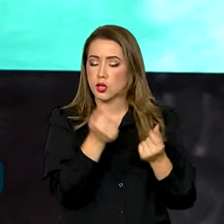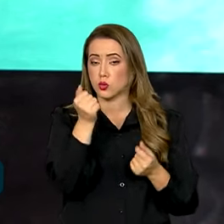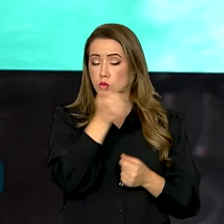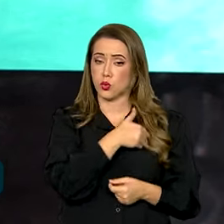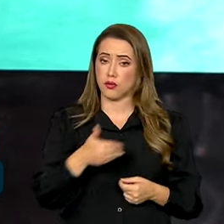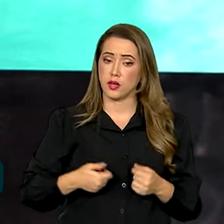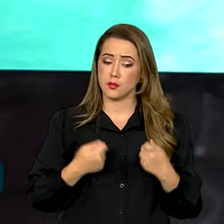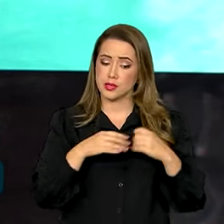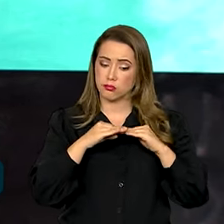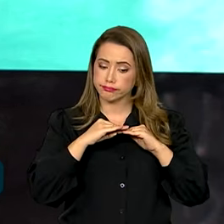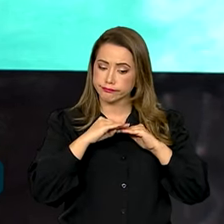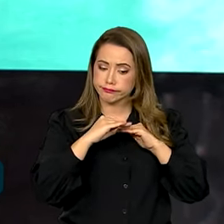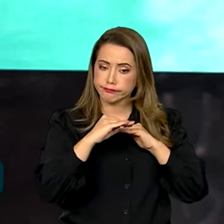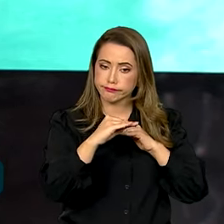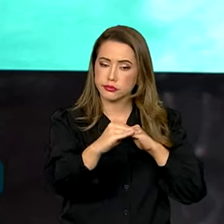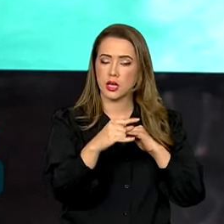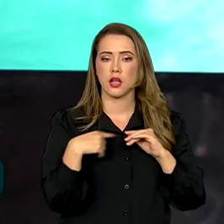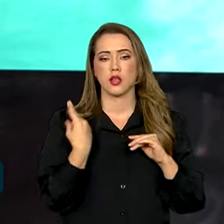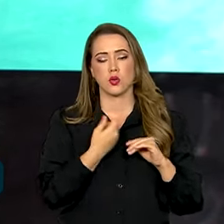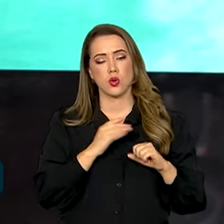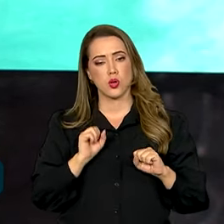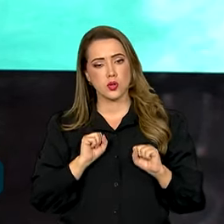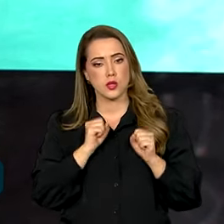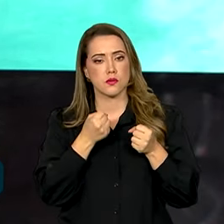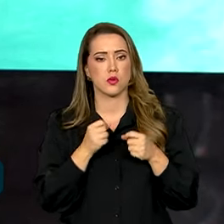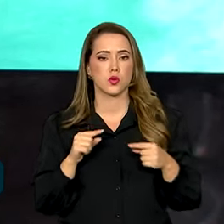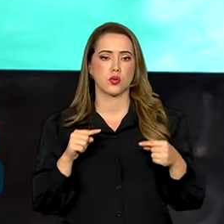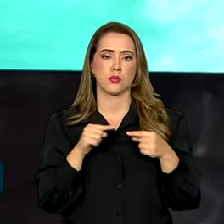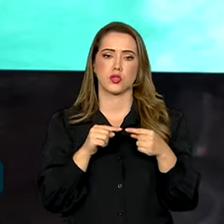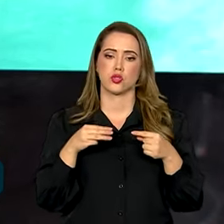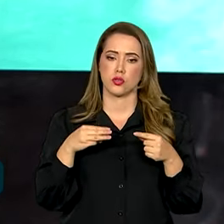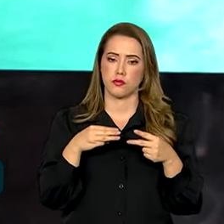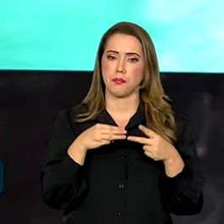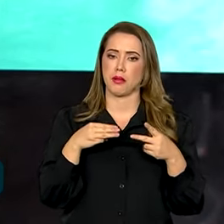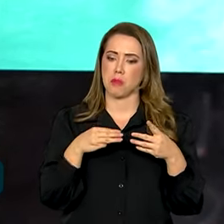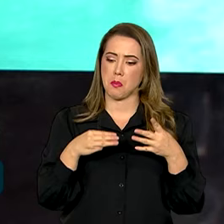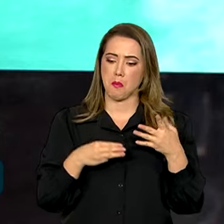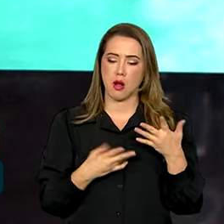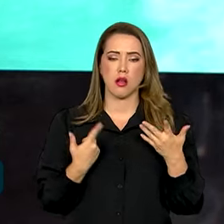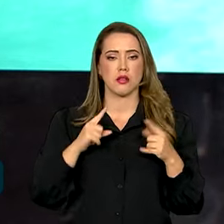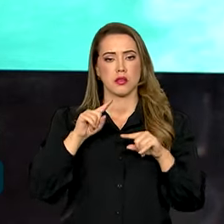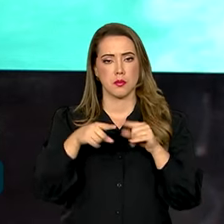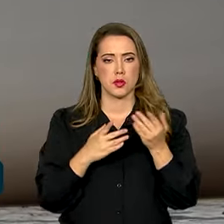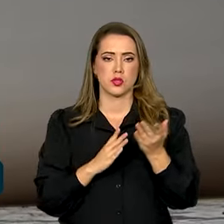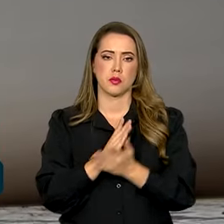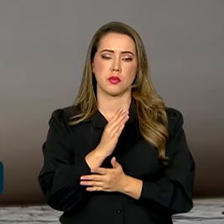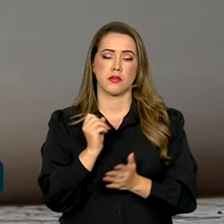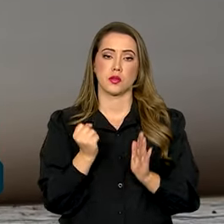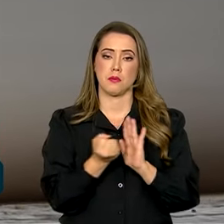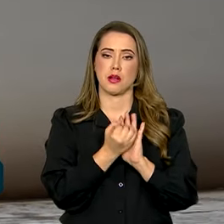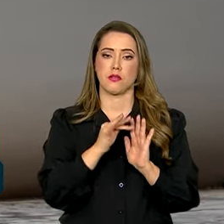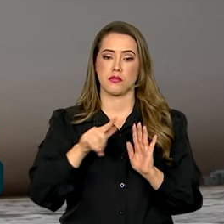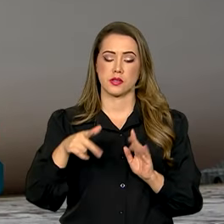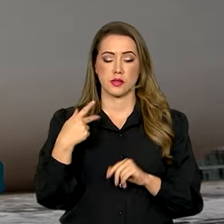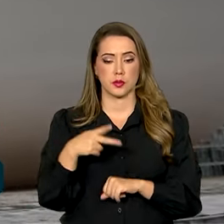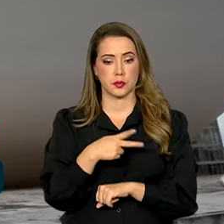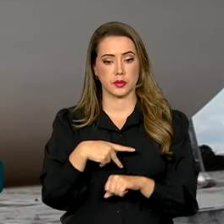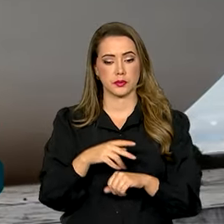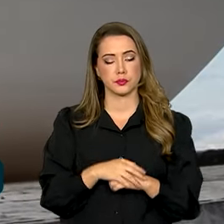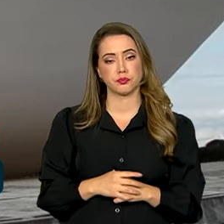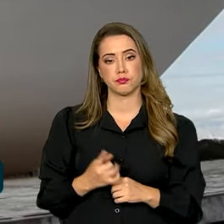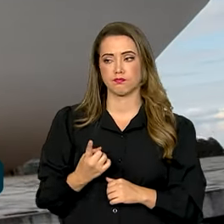esforço de cumprimento do conjunto das metas, inclusive depois temos aprovado o marco fiscal no país. Na Câmara, a